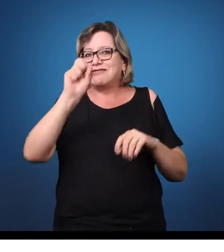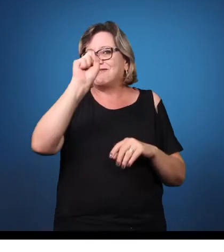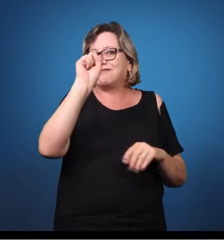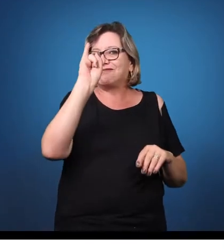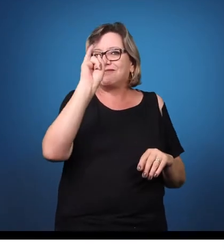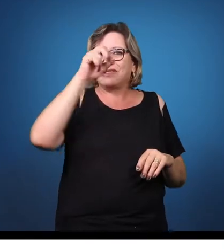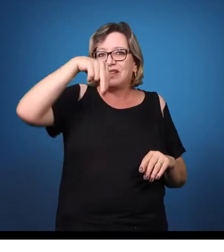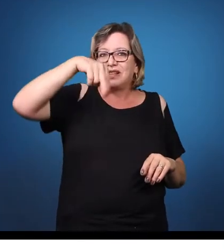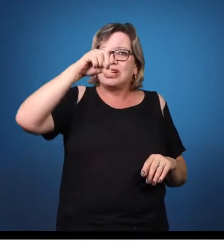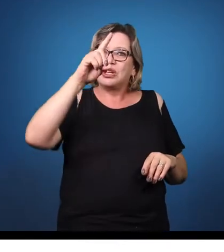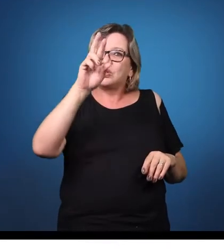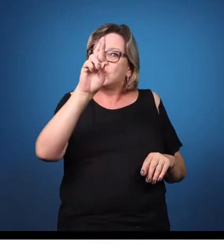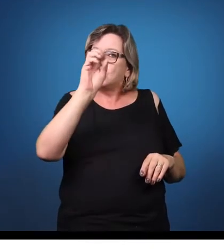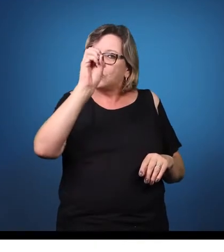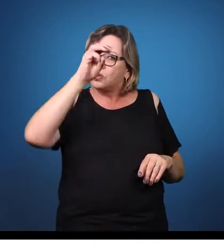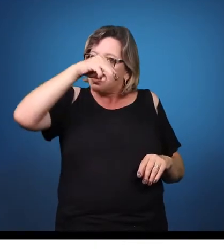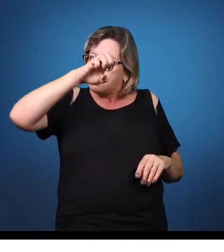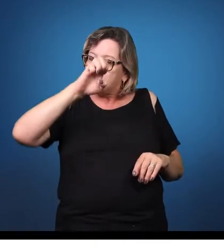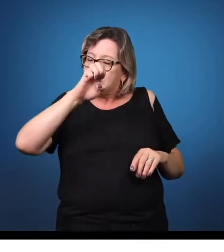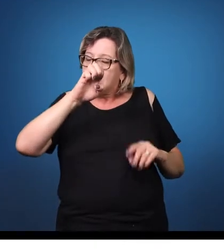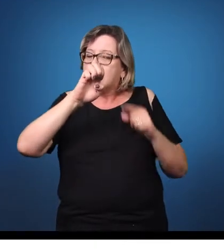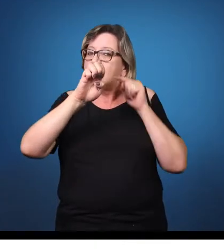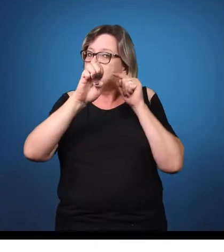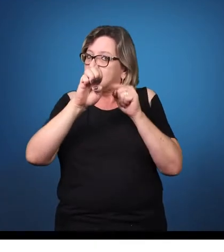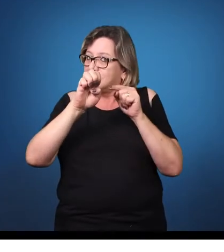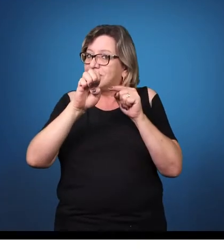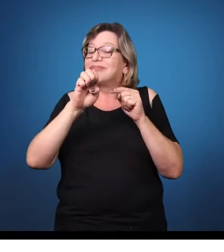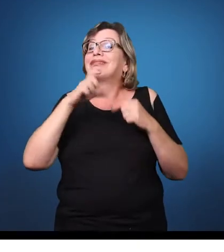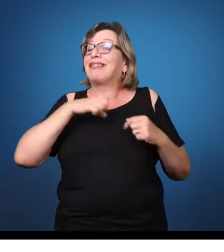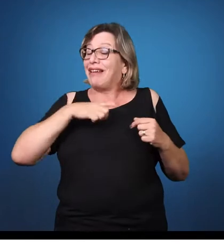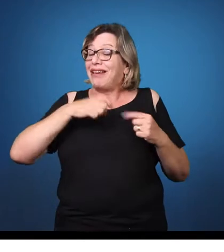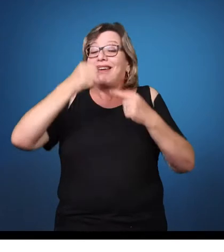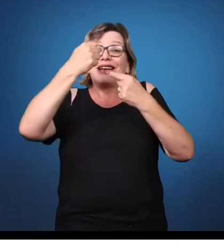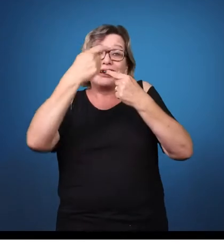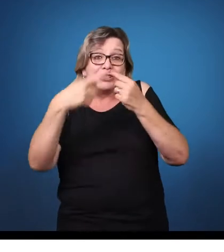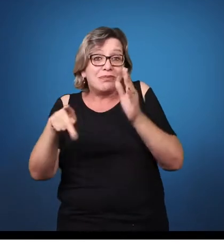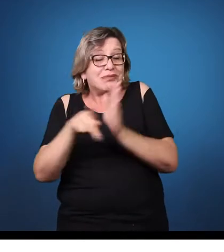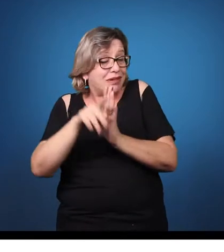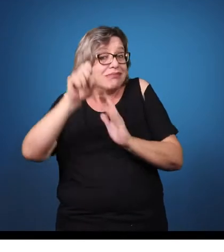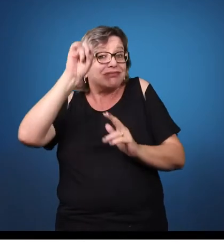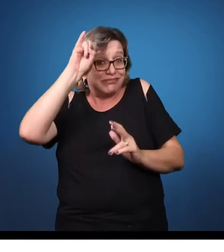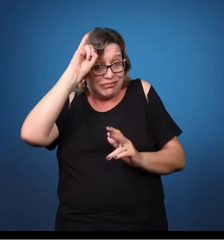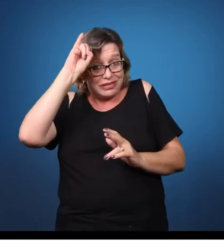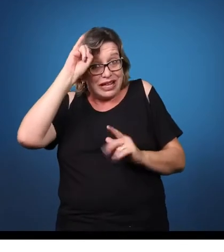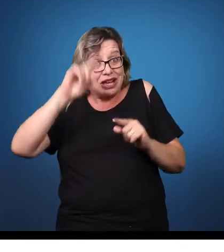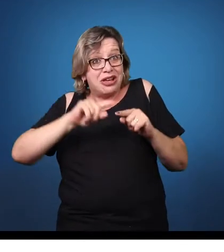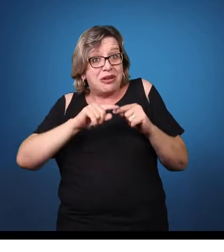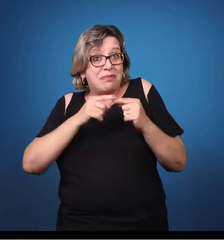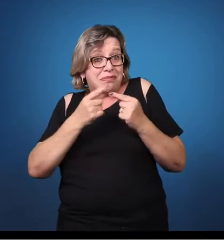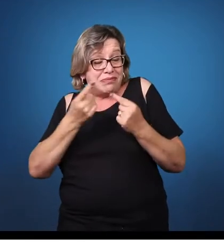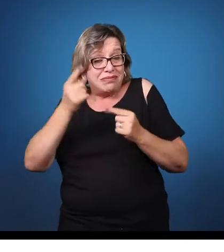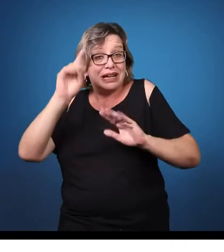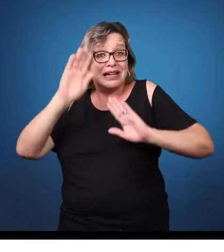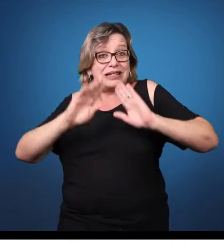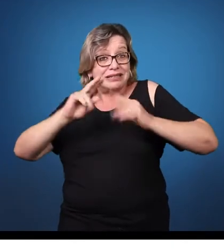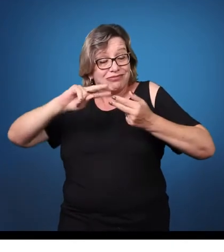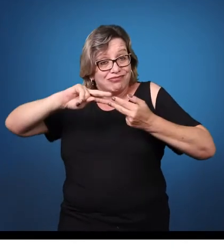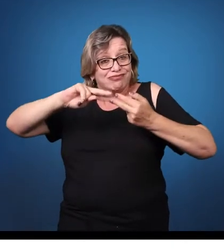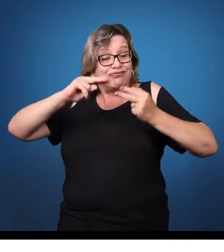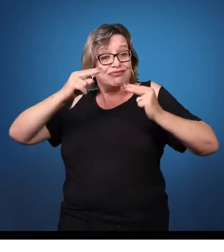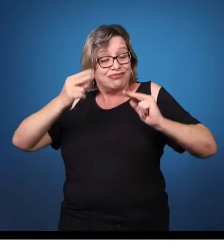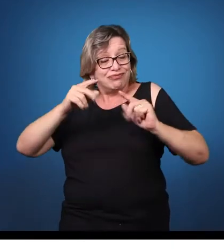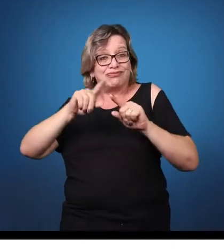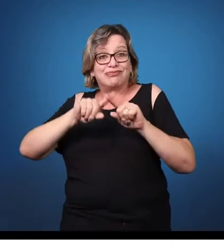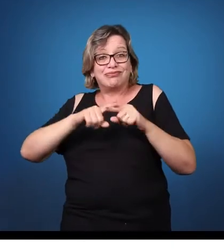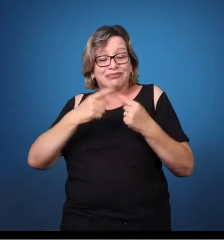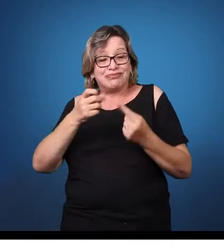mas no caso da deficiência intelectual propriamente dita, é possível, sim, a prevenção. Muitas vezes, tomando uma